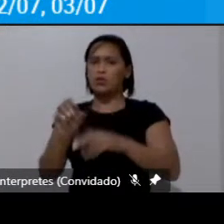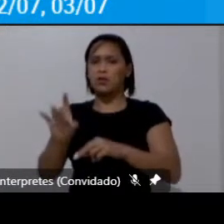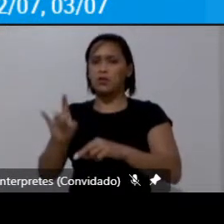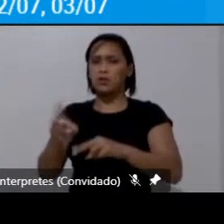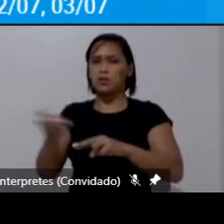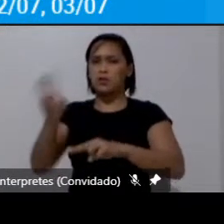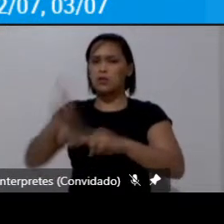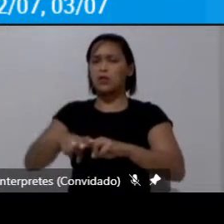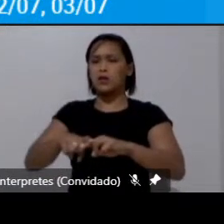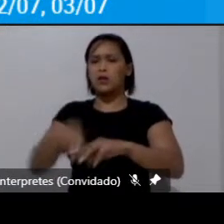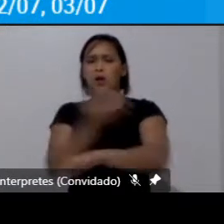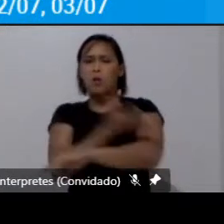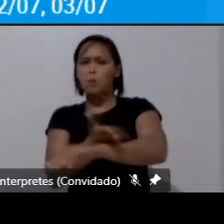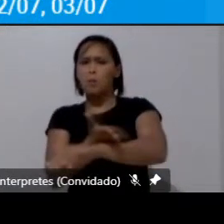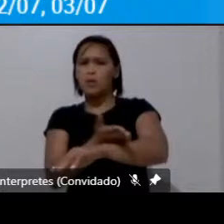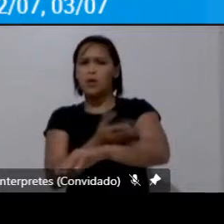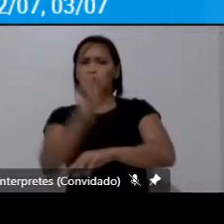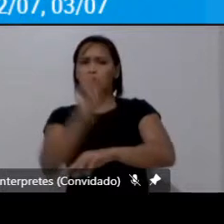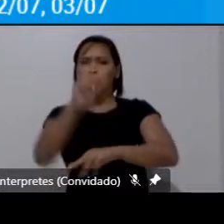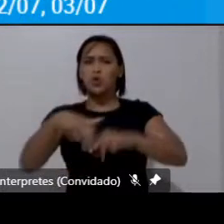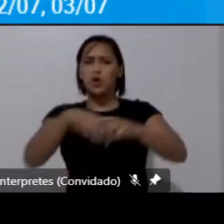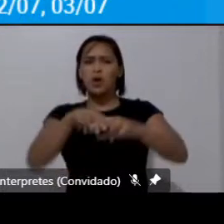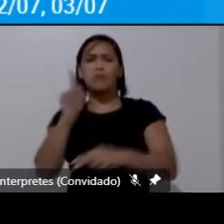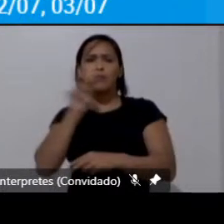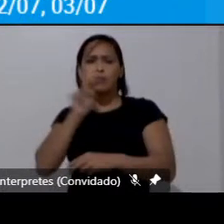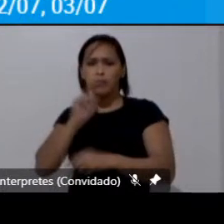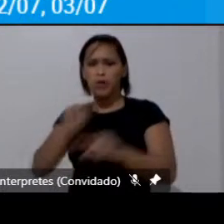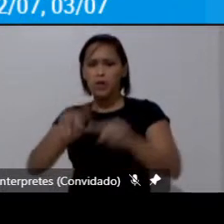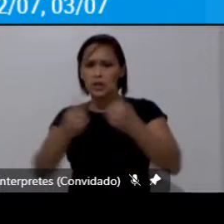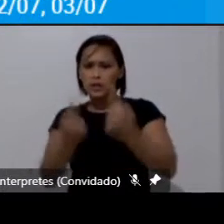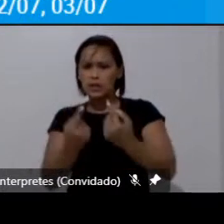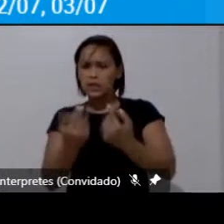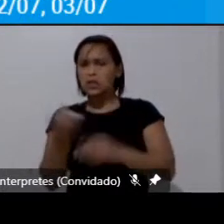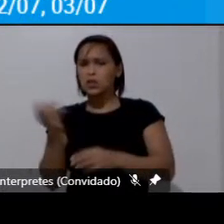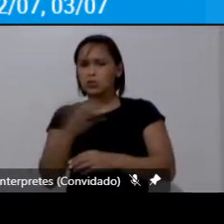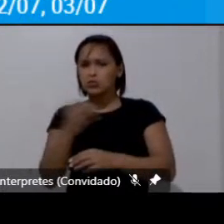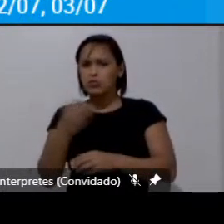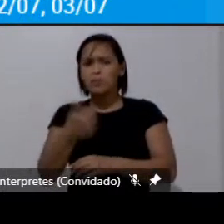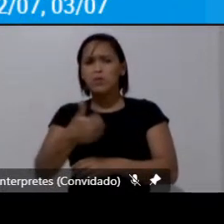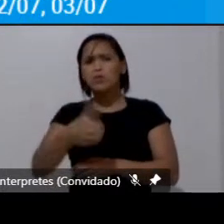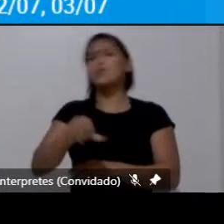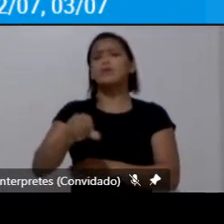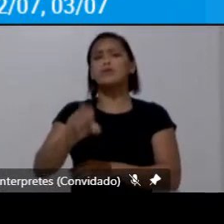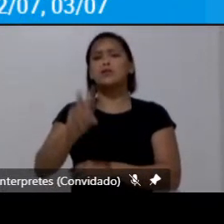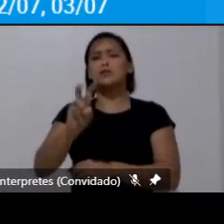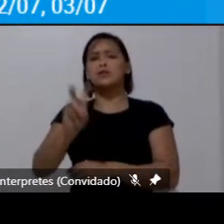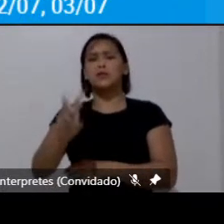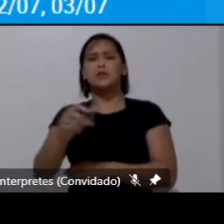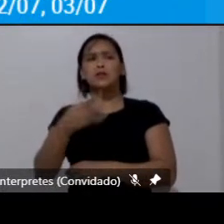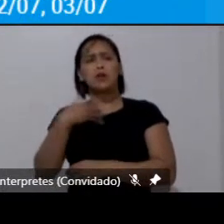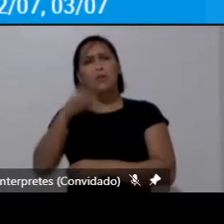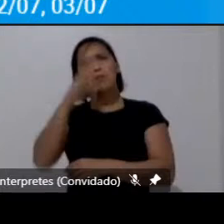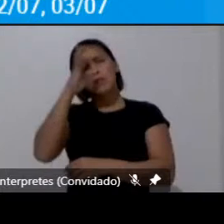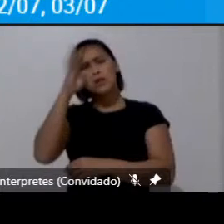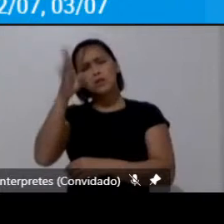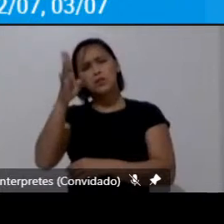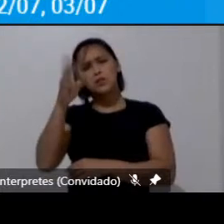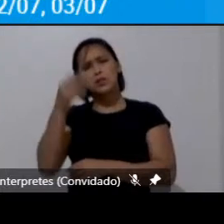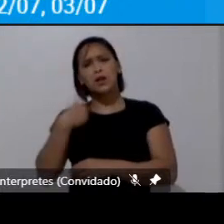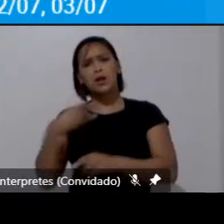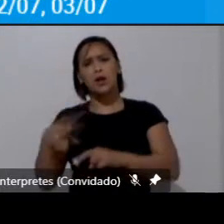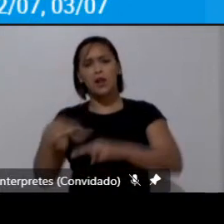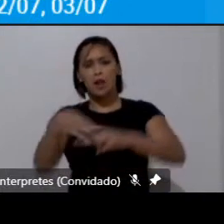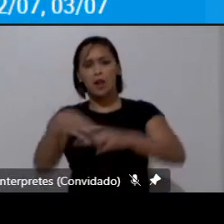brancos no apartheid americano tão recente 1955 imaginem vocês e